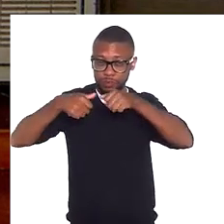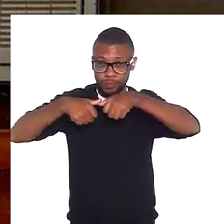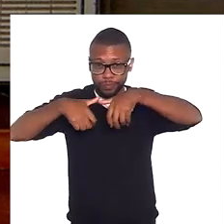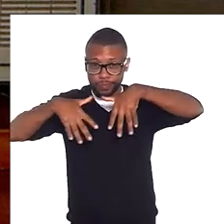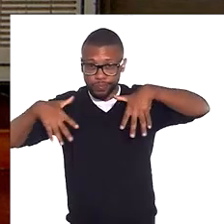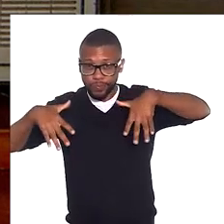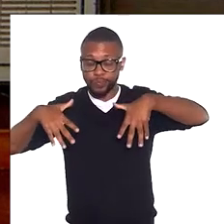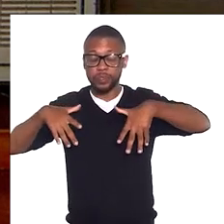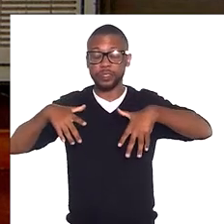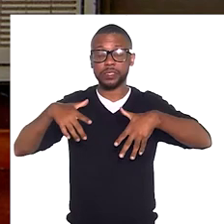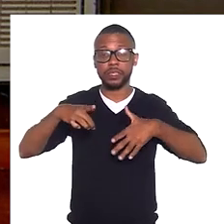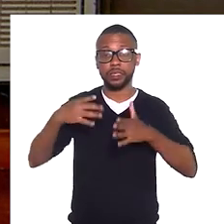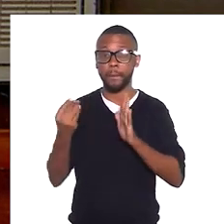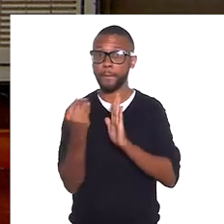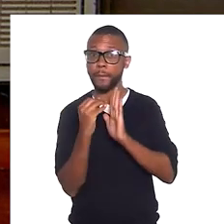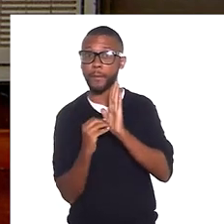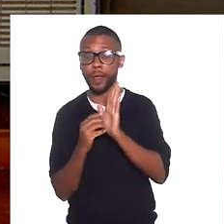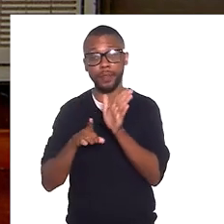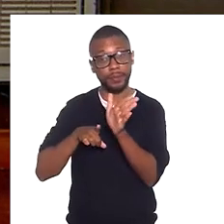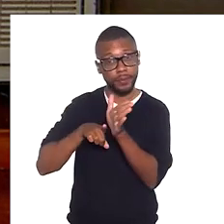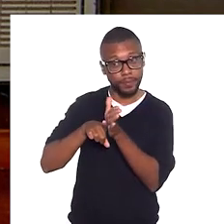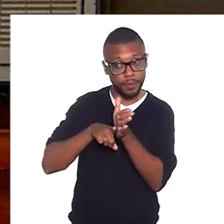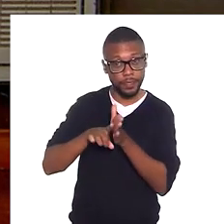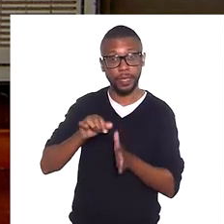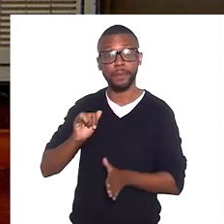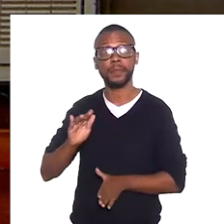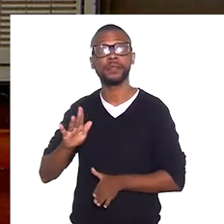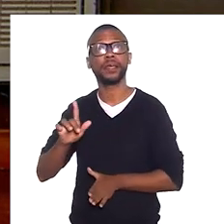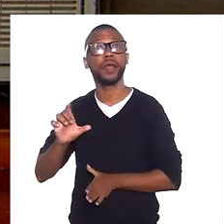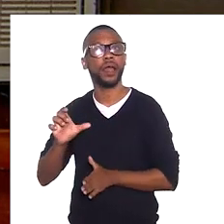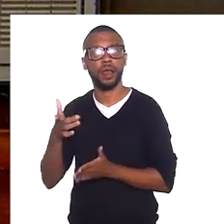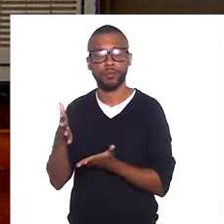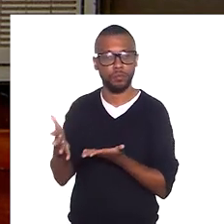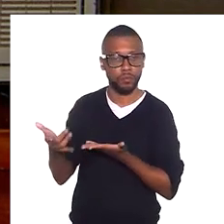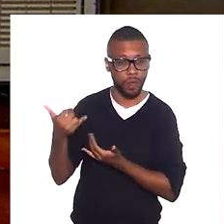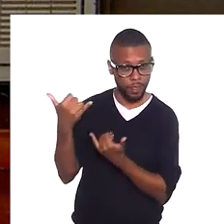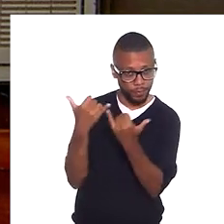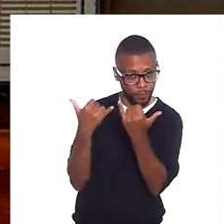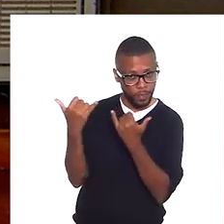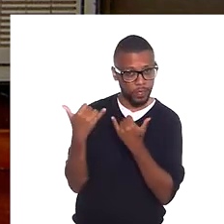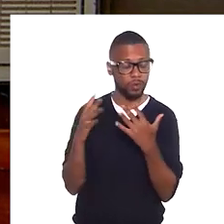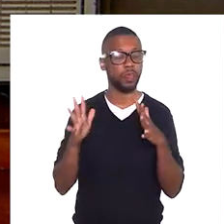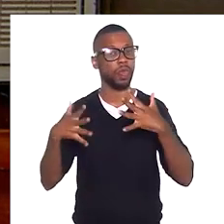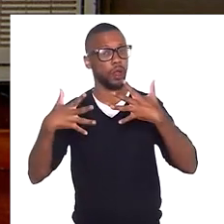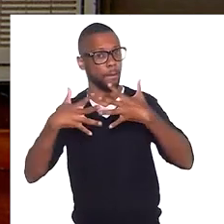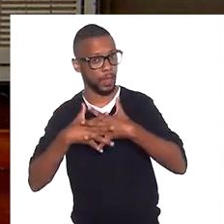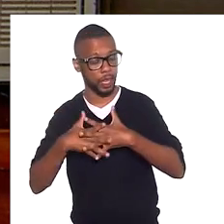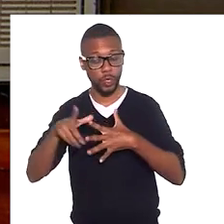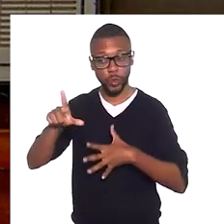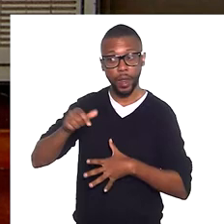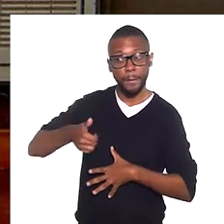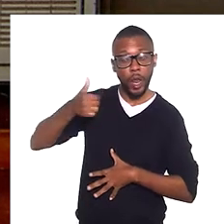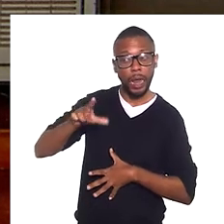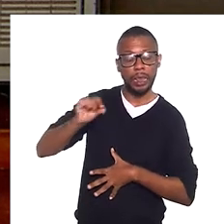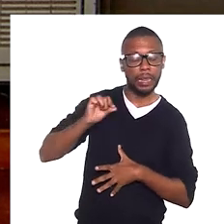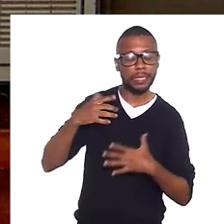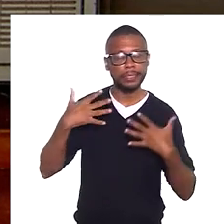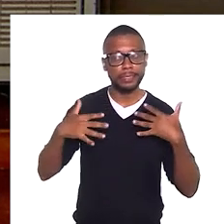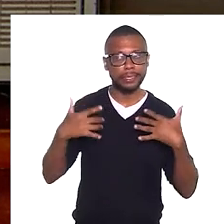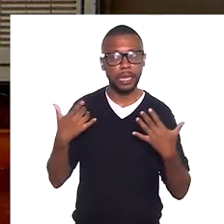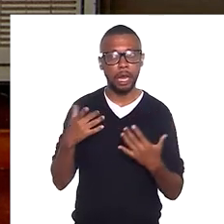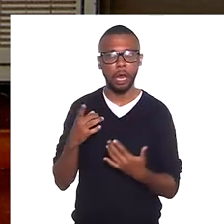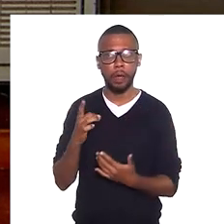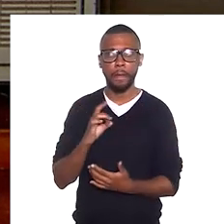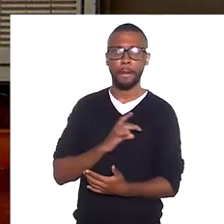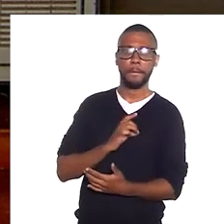categorias utilizadas pelo IBGE. O mais complicado de escolher a melhor alternativa é lidar com